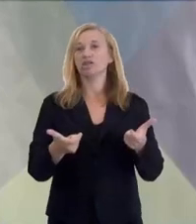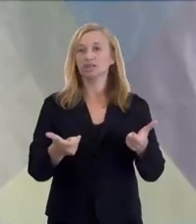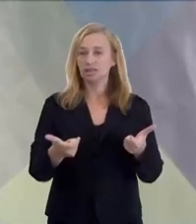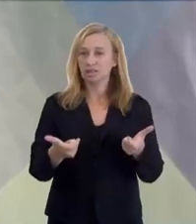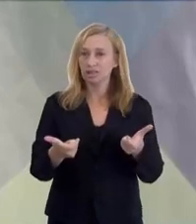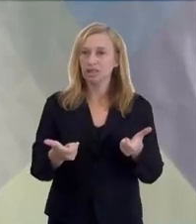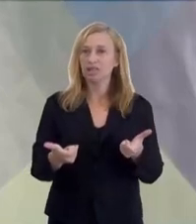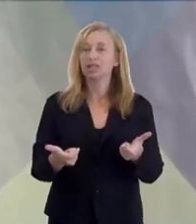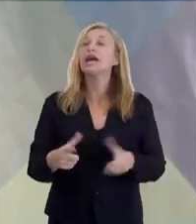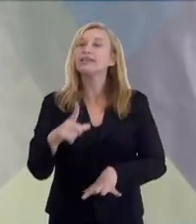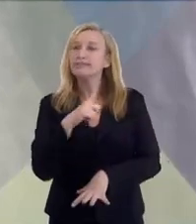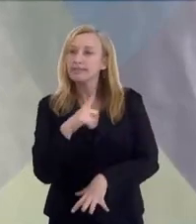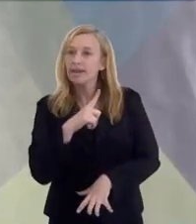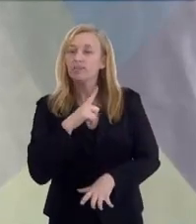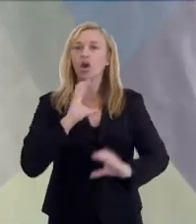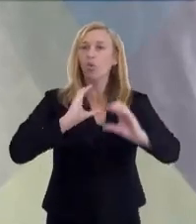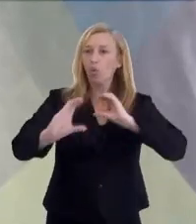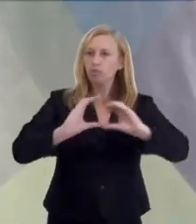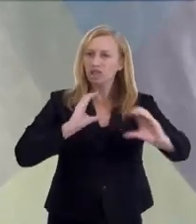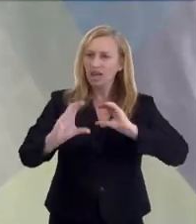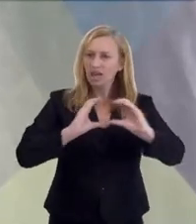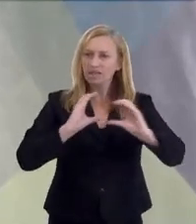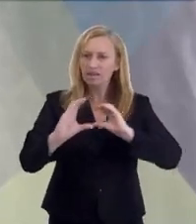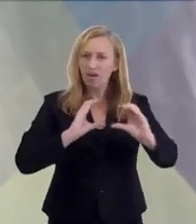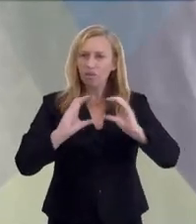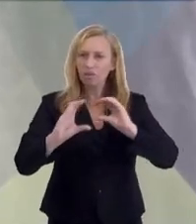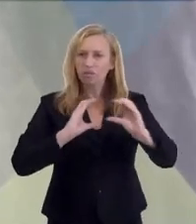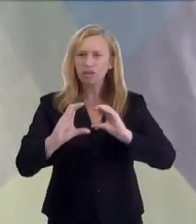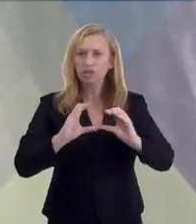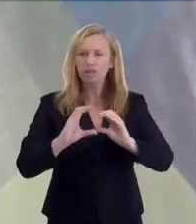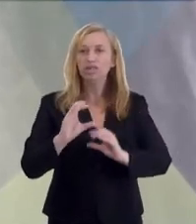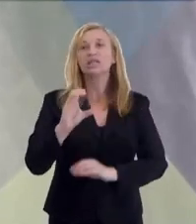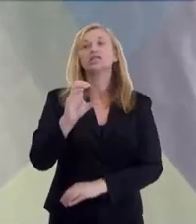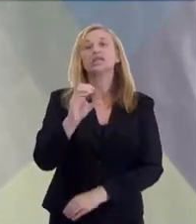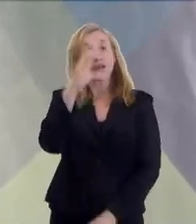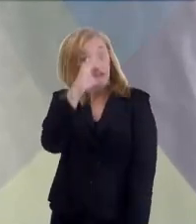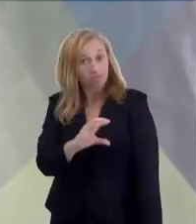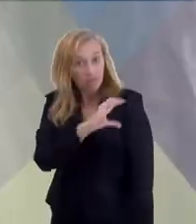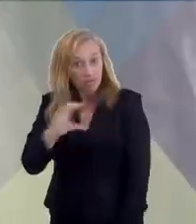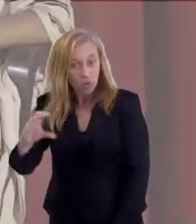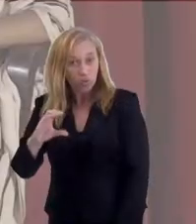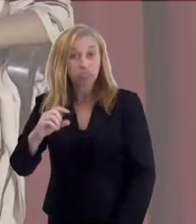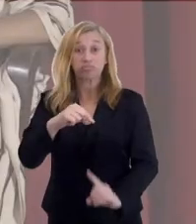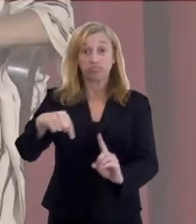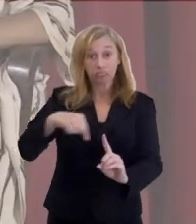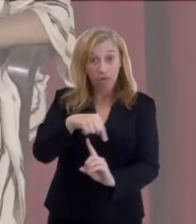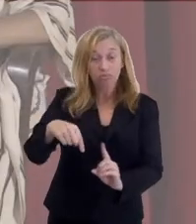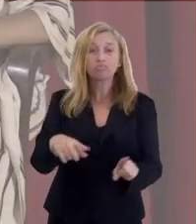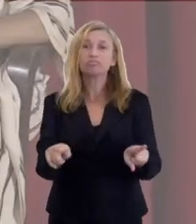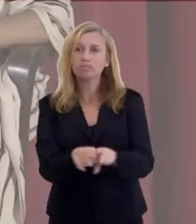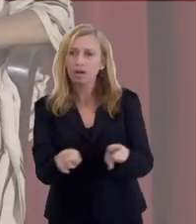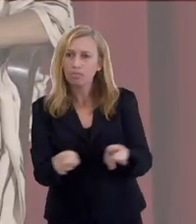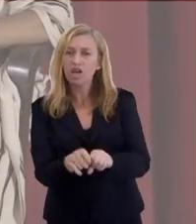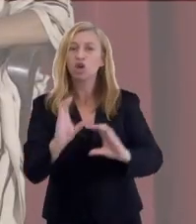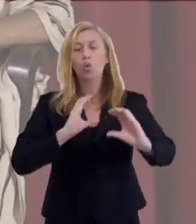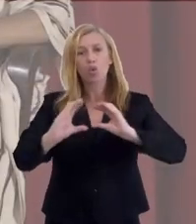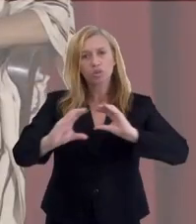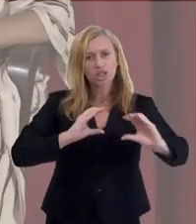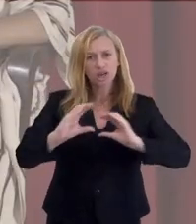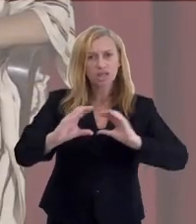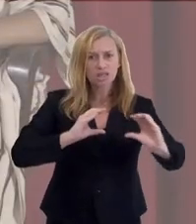a gente tem aí uma gama, um leque imenso. Temos comunicações de santos católicos,